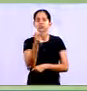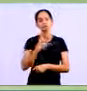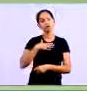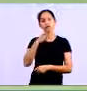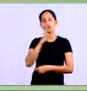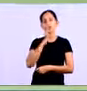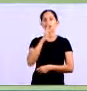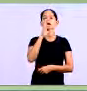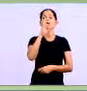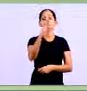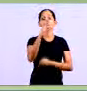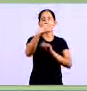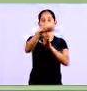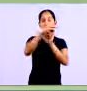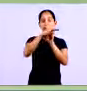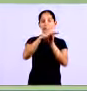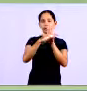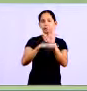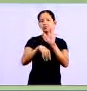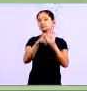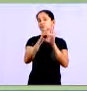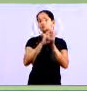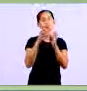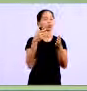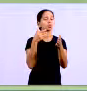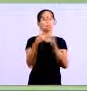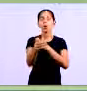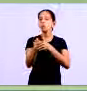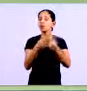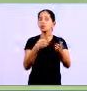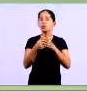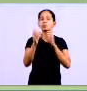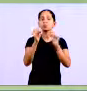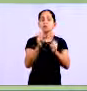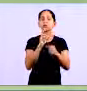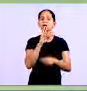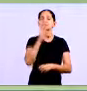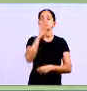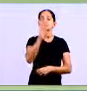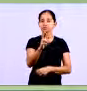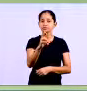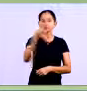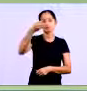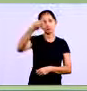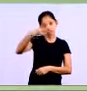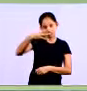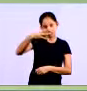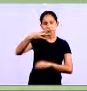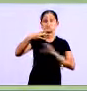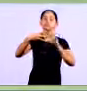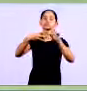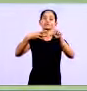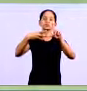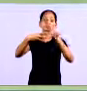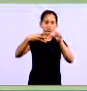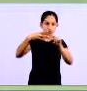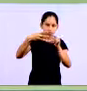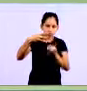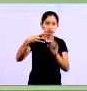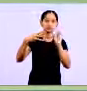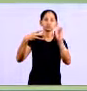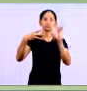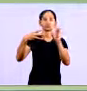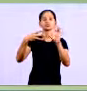respostas Por quê? Porque podem ser qualquer um desses Se você colocou 3 desses Está correto